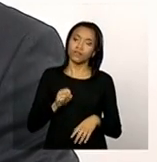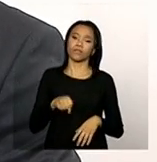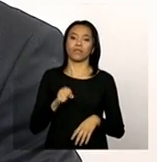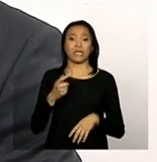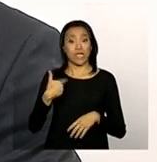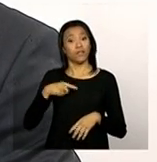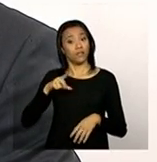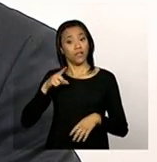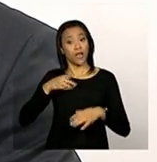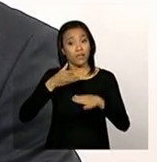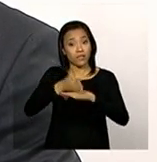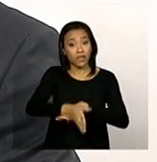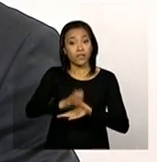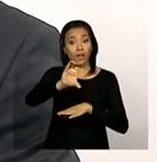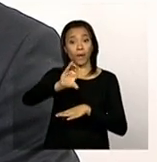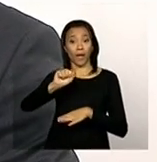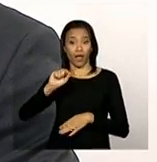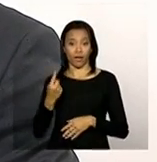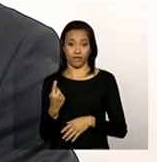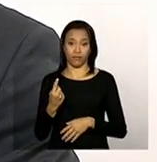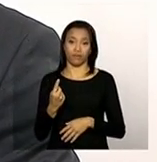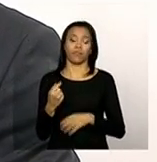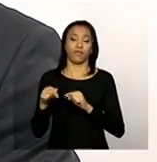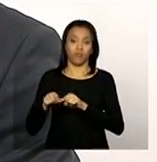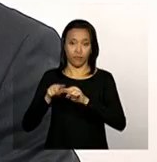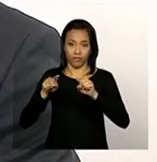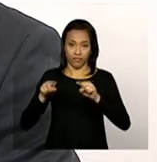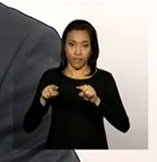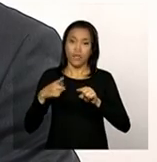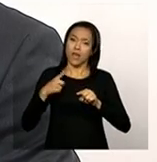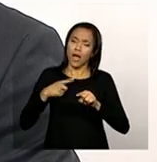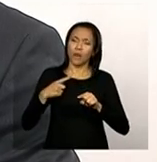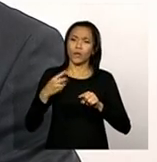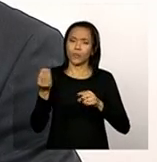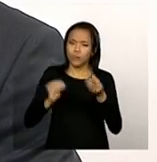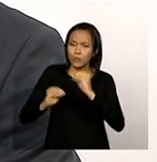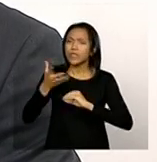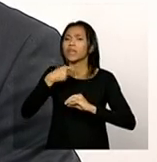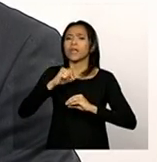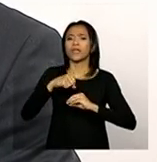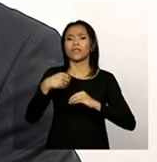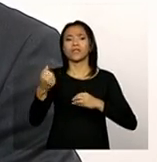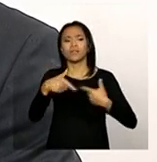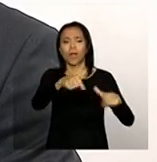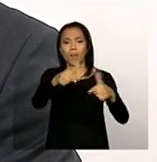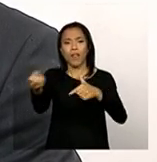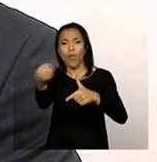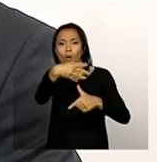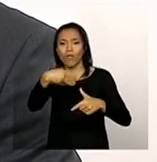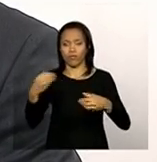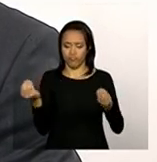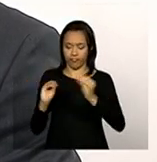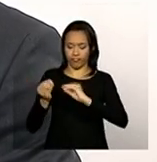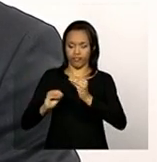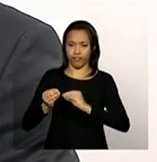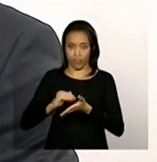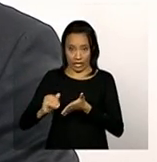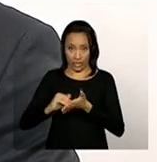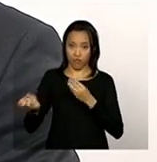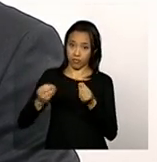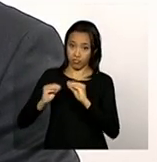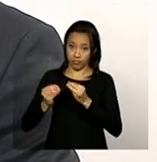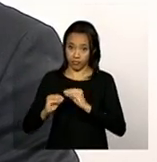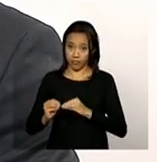têm acesso ao CAD SUAS, então eles fazem um procedimento de atualização desses trabalhadores, desses novos gestores. Feito isso, o